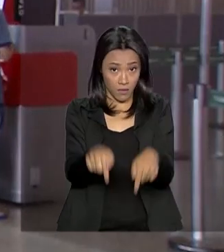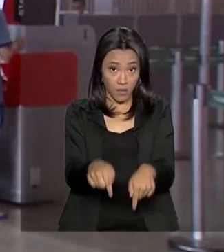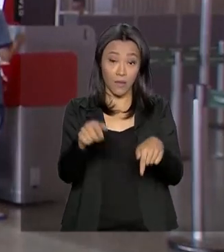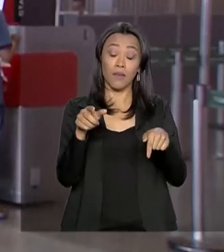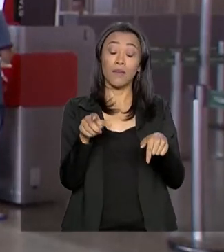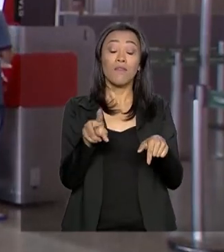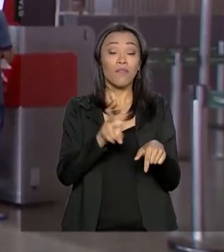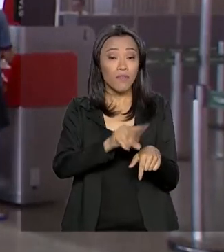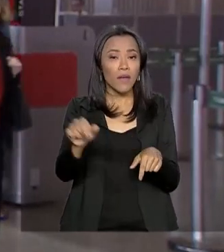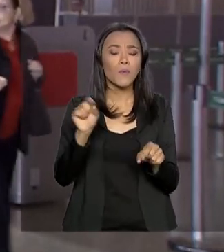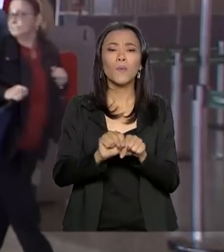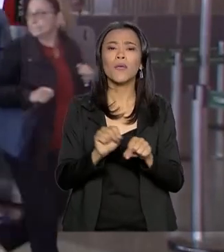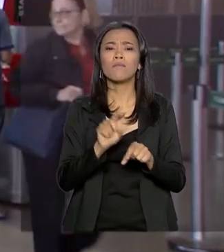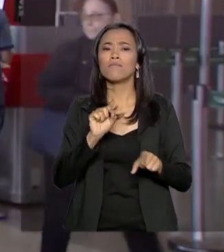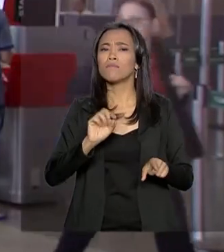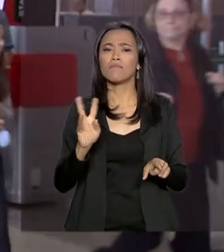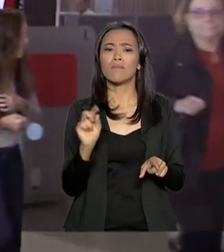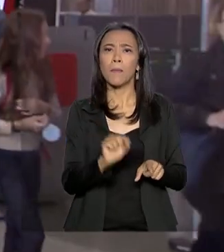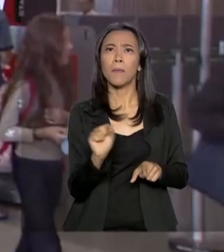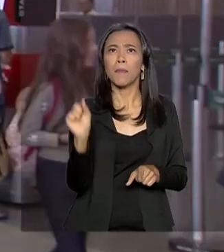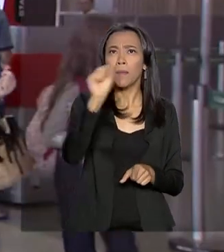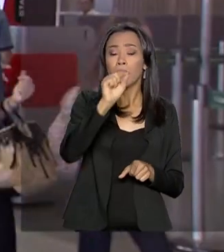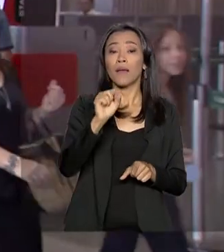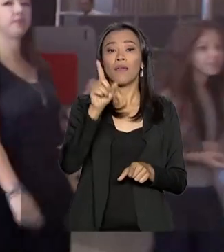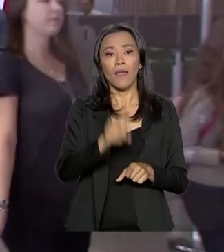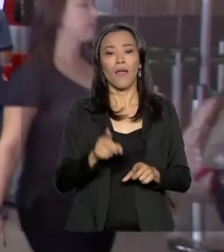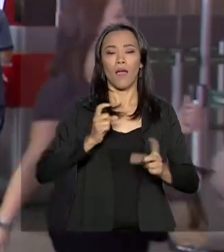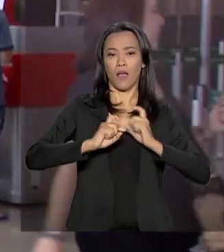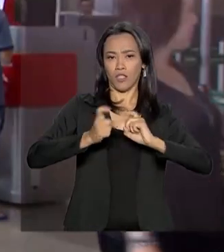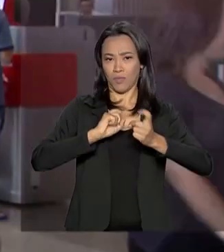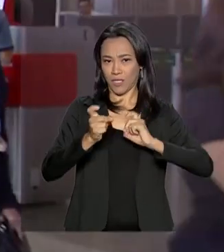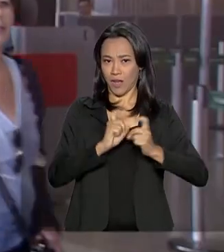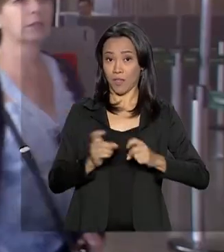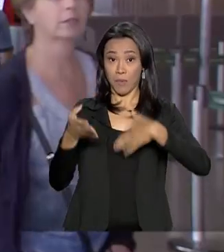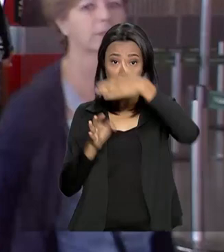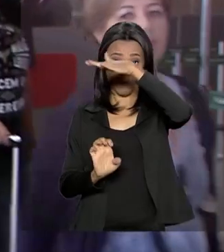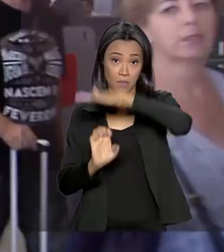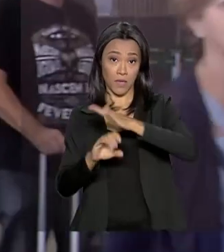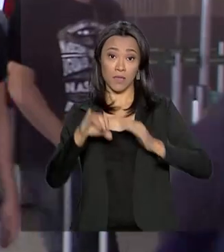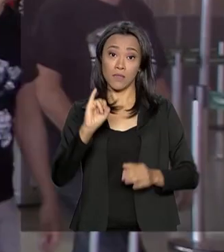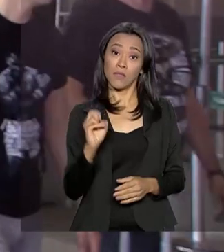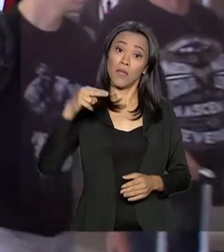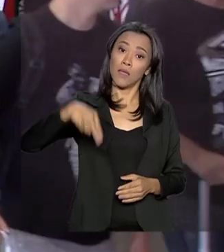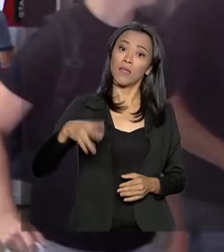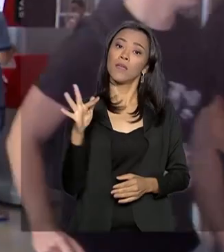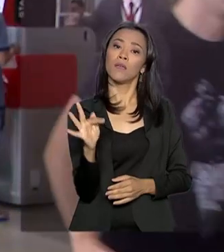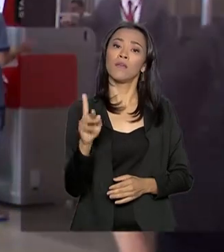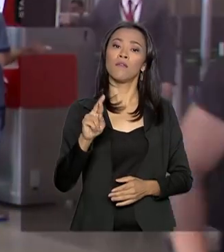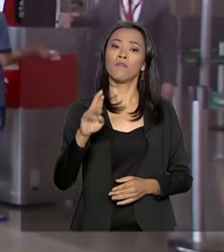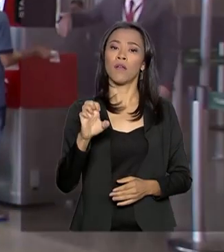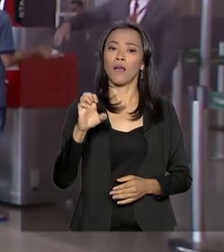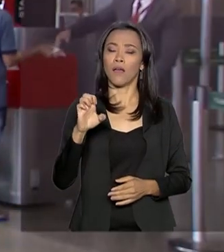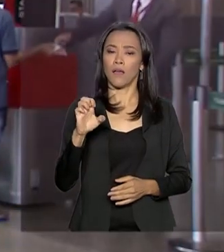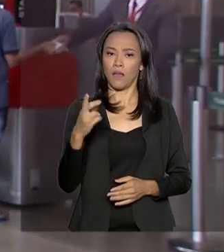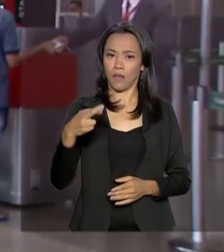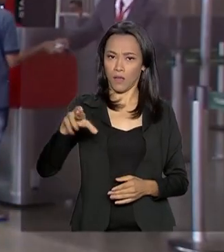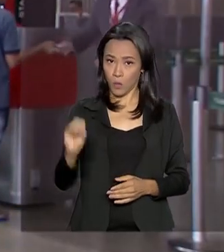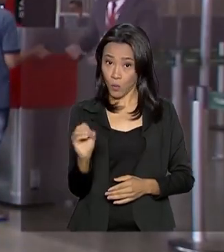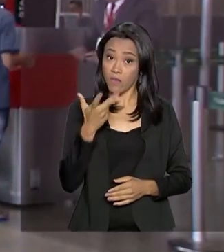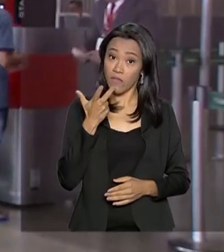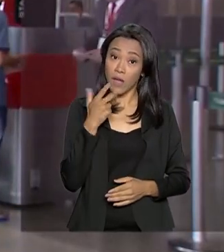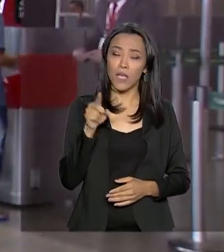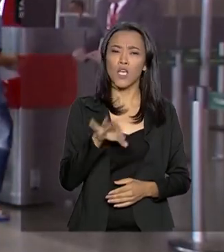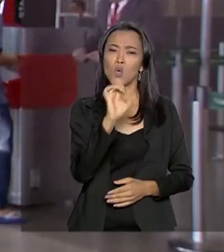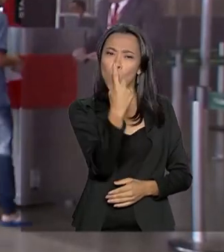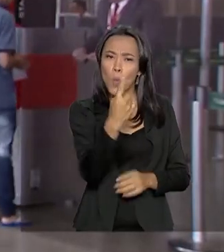deve ser intensa nos aeroportos que são administrados pela Infraero. A companhia estima que cerca de 1